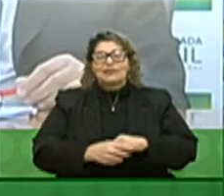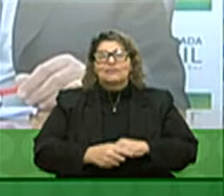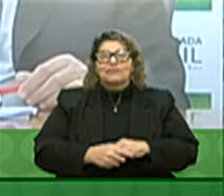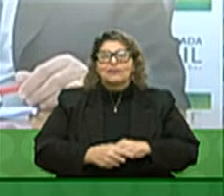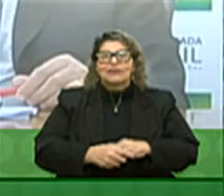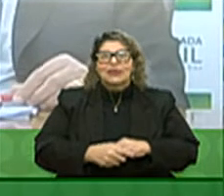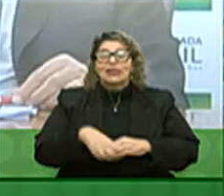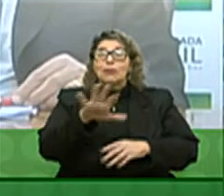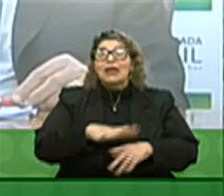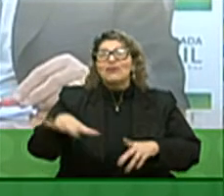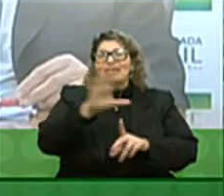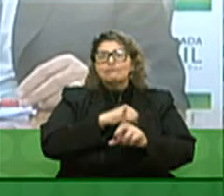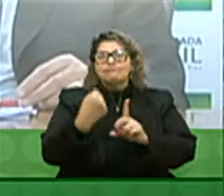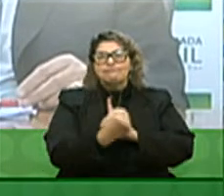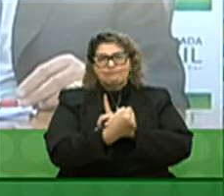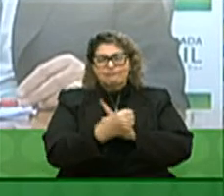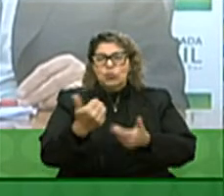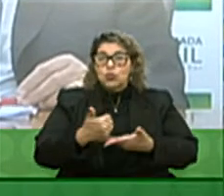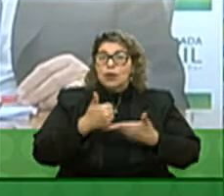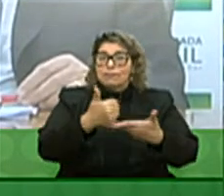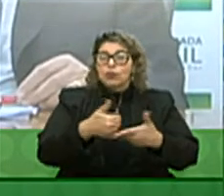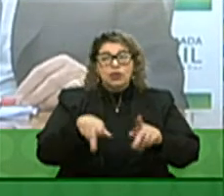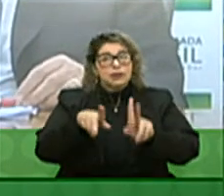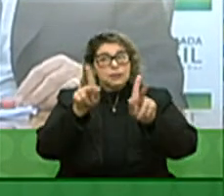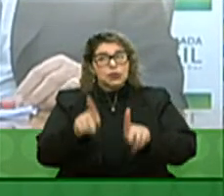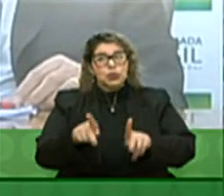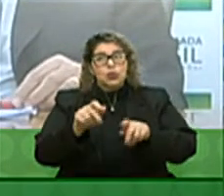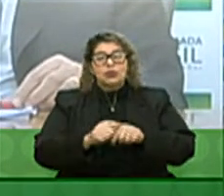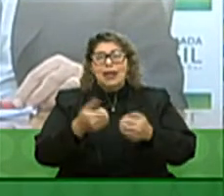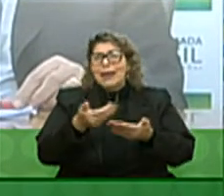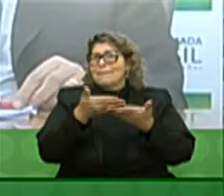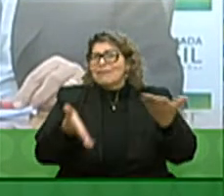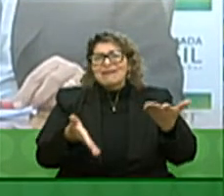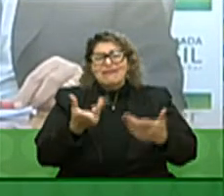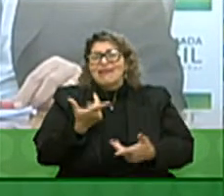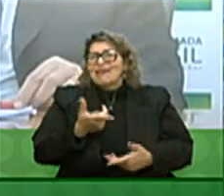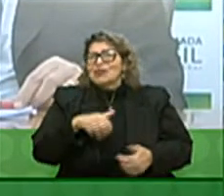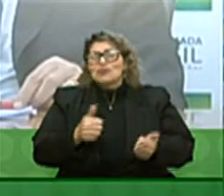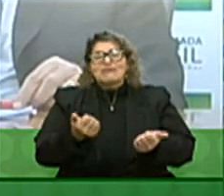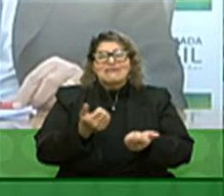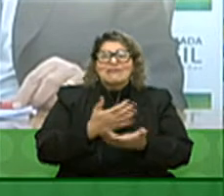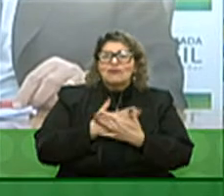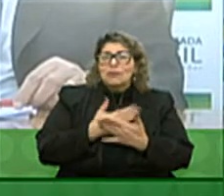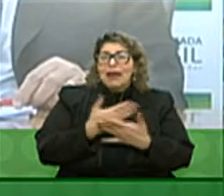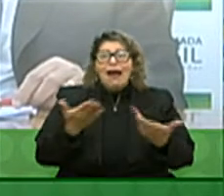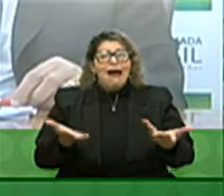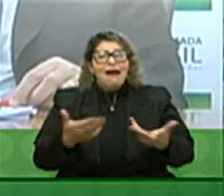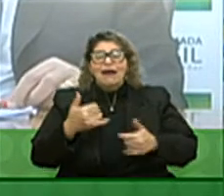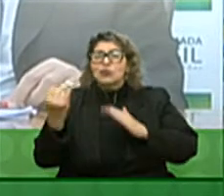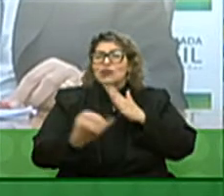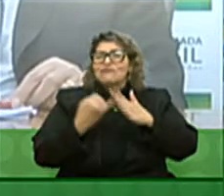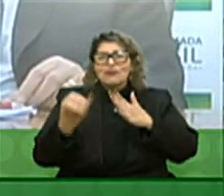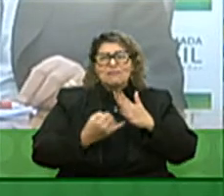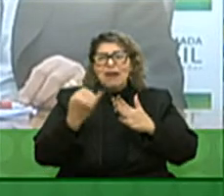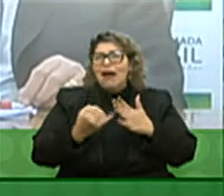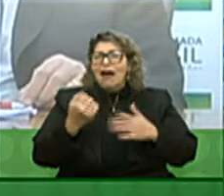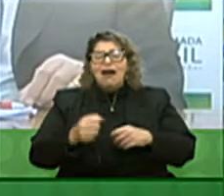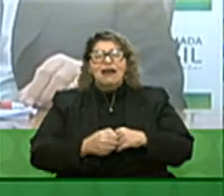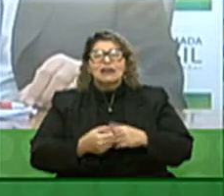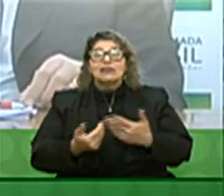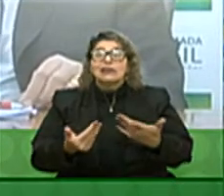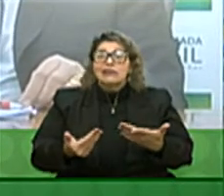no eixo social no apoio àquelas pessoas que perderam a sua renda os trabalhadores informais autônomos